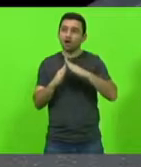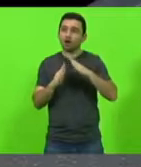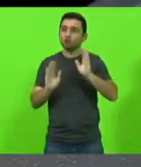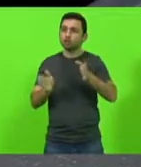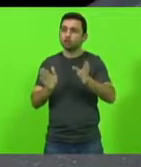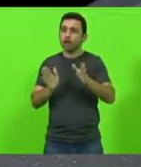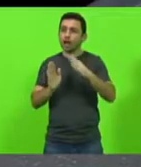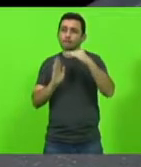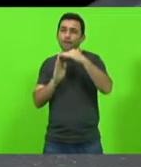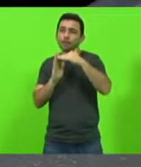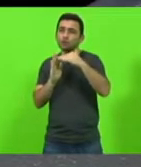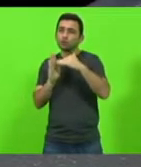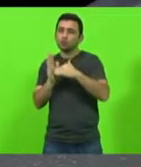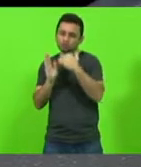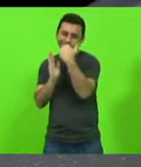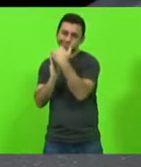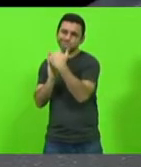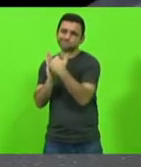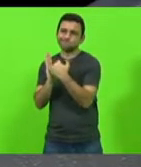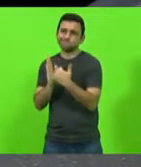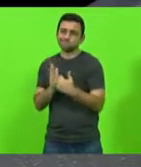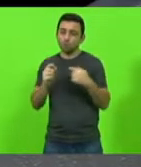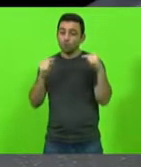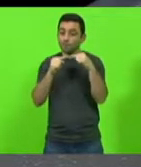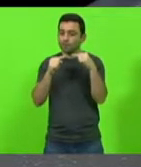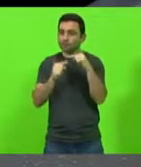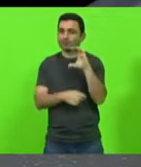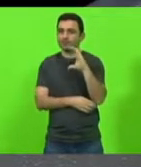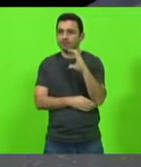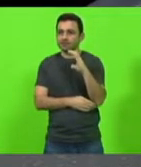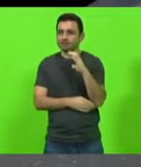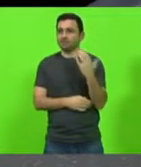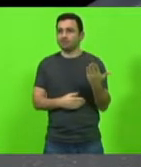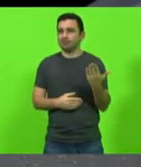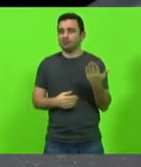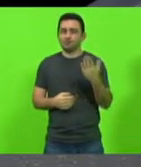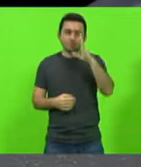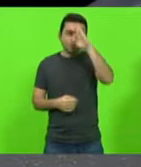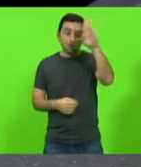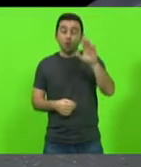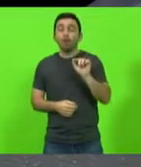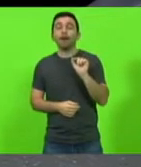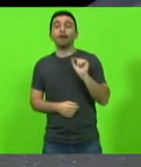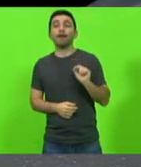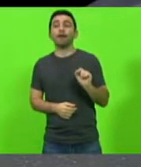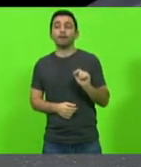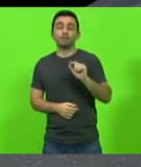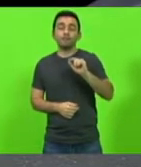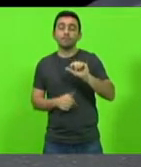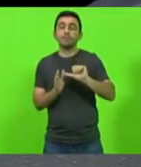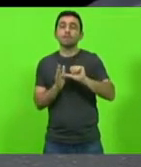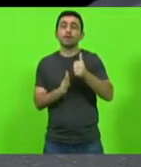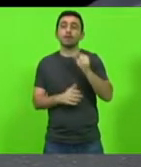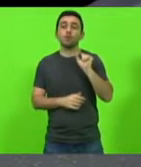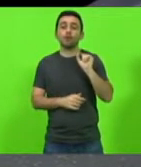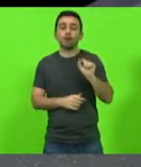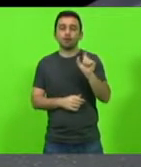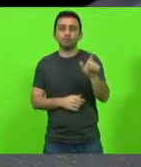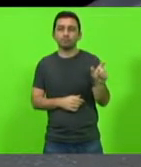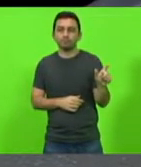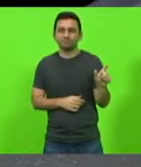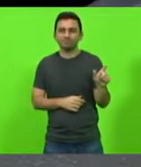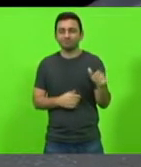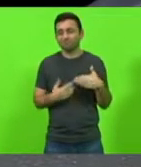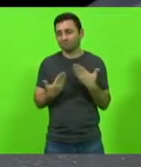metodologia de acordo com a ciência para dar prioridade para atendimento então baseado